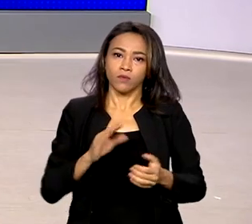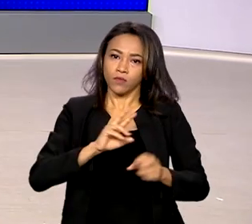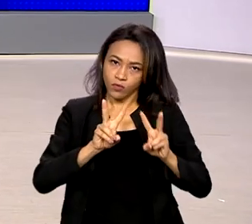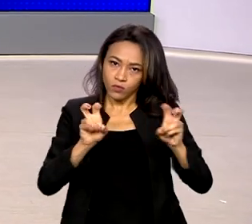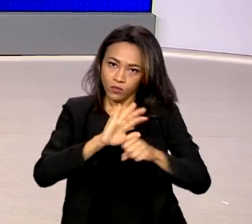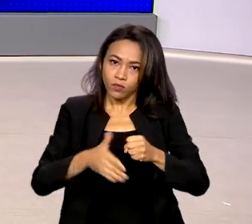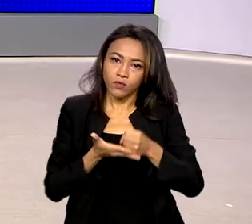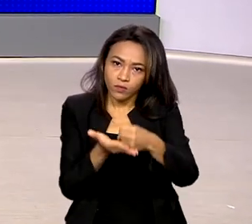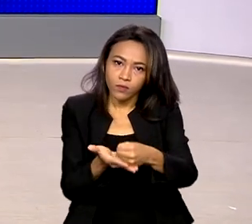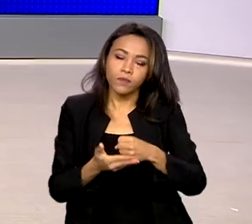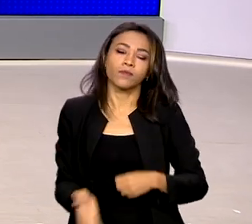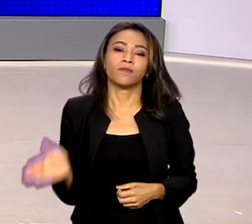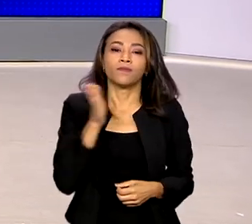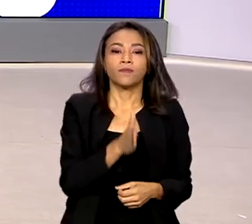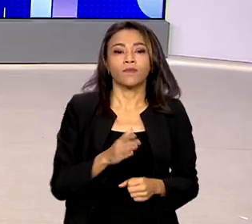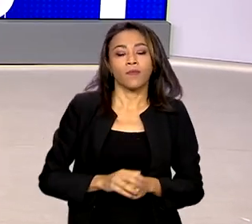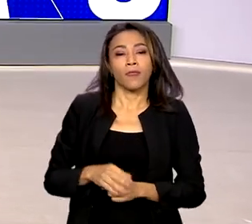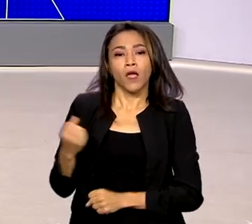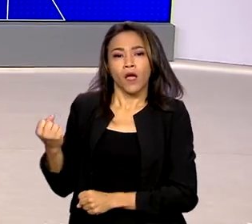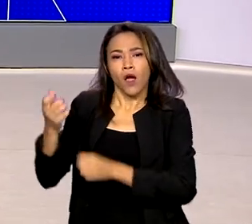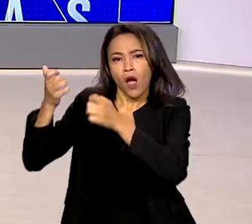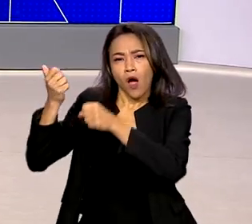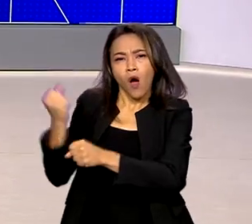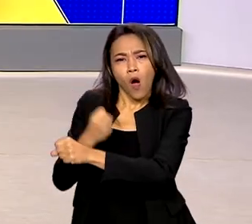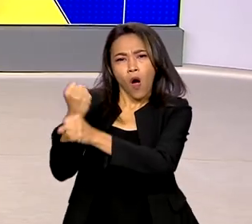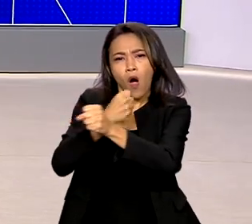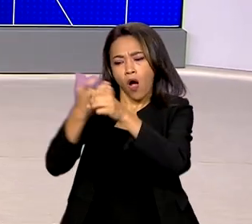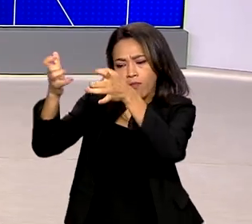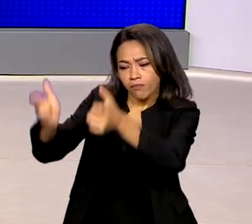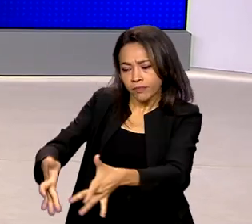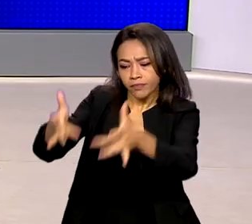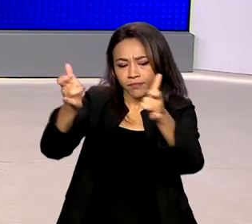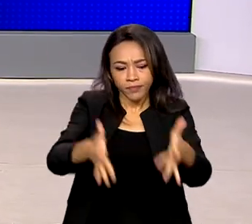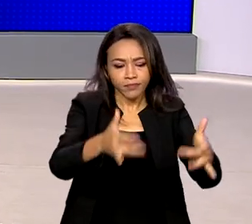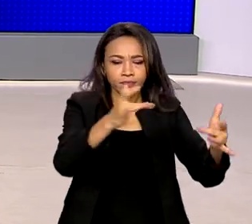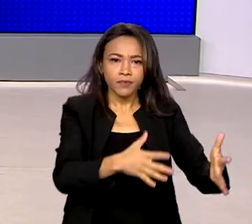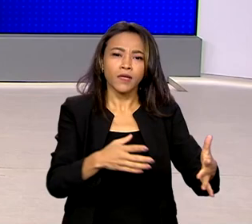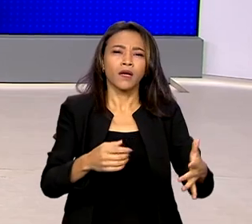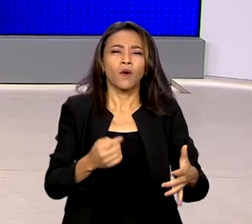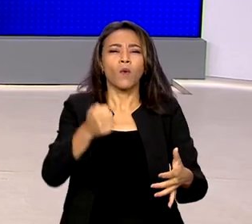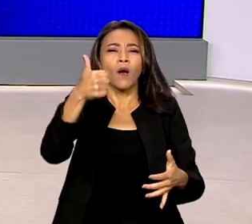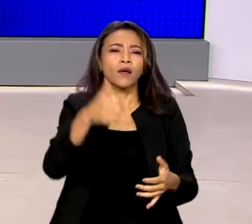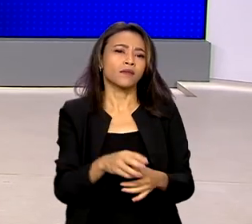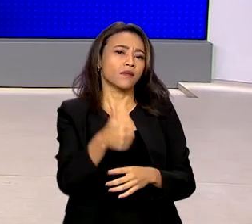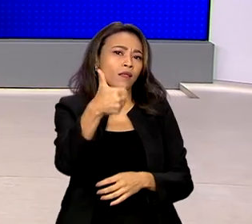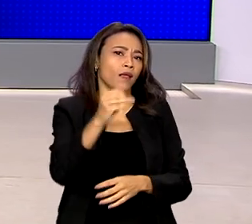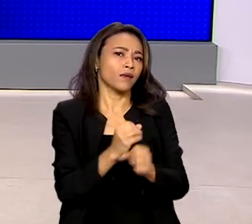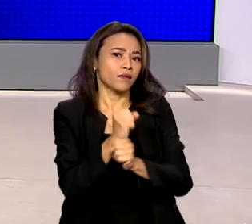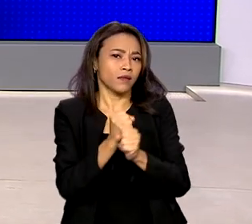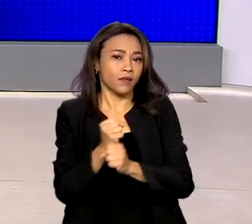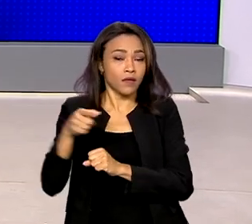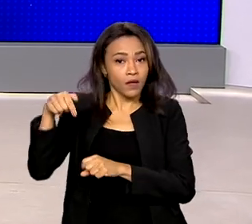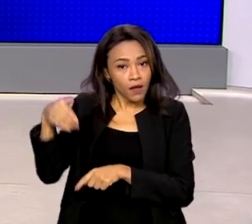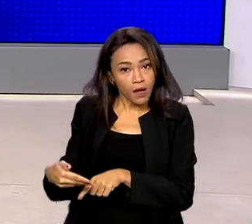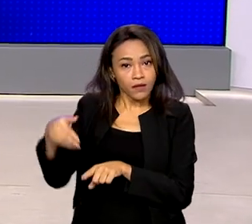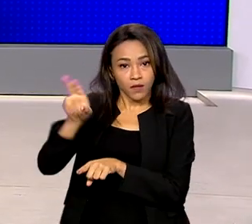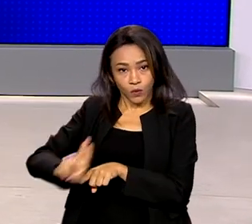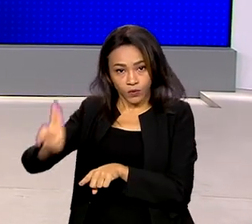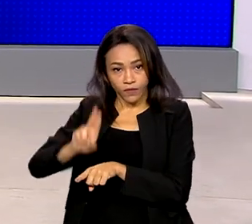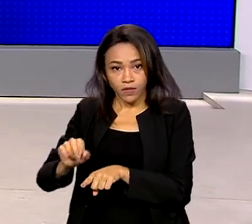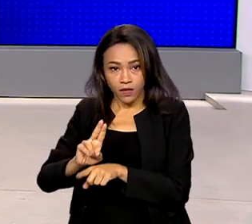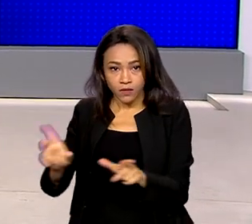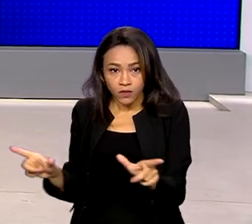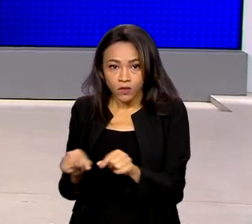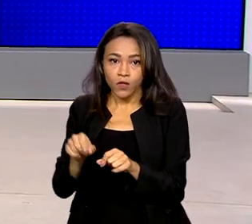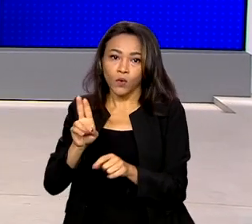Com obras paralisadas há quase uma década, a UNILA, Universidade Federal da Integração Latino